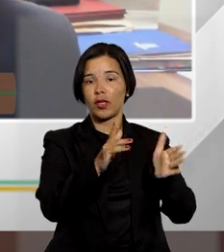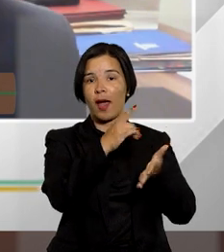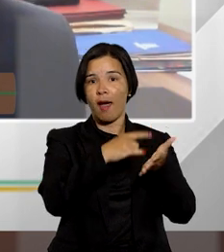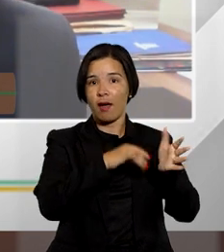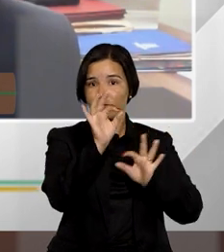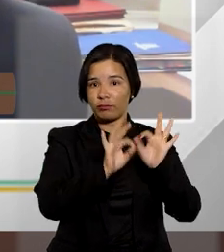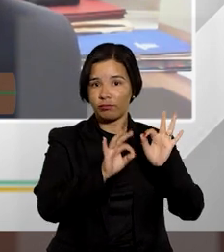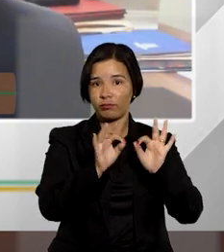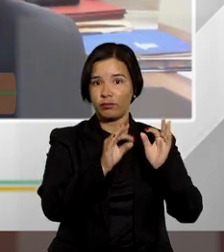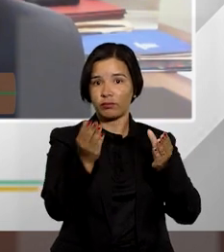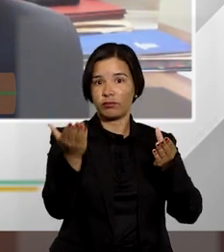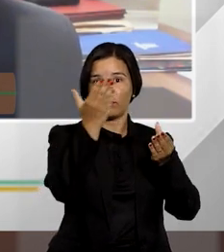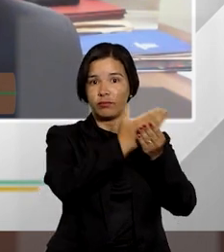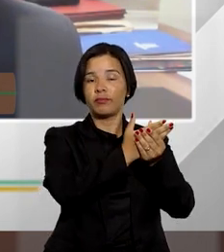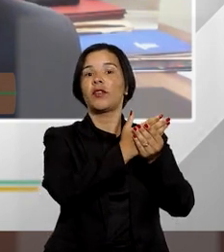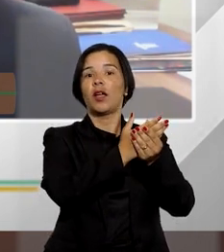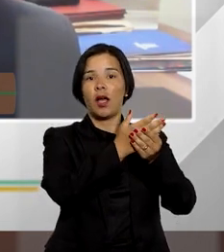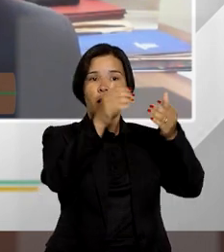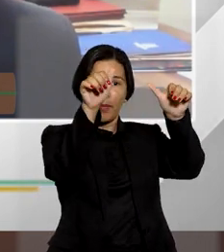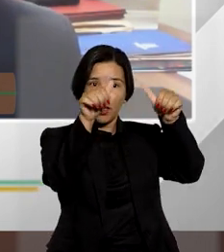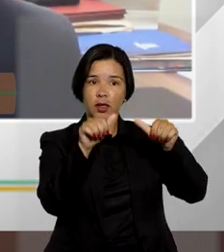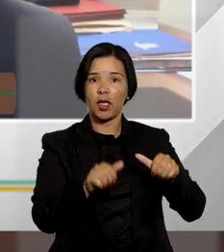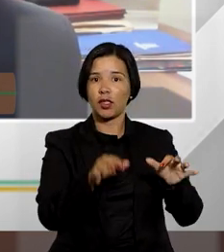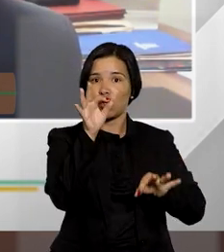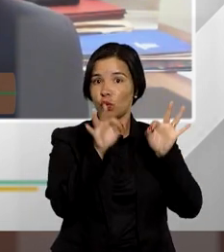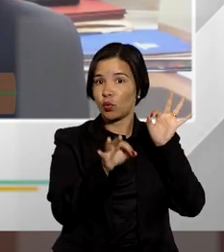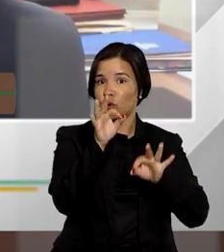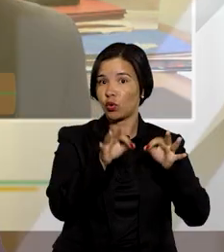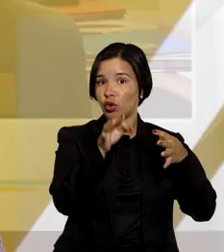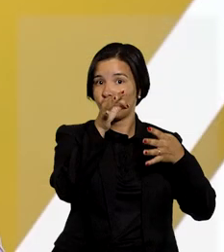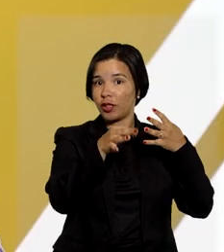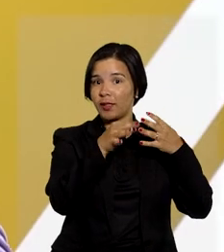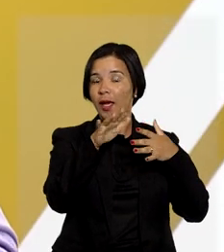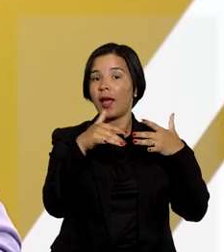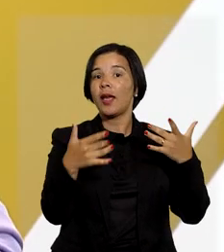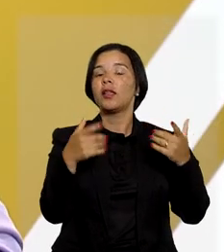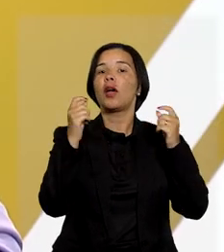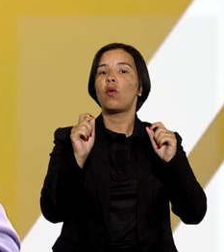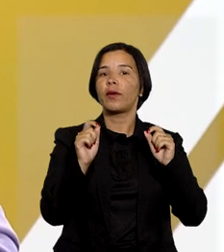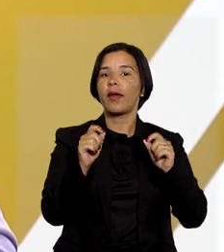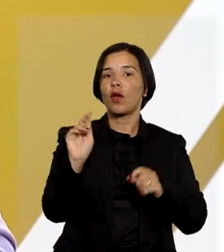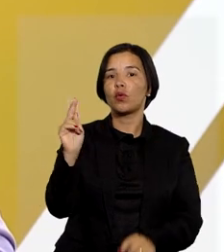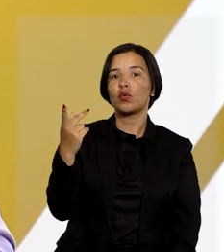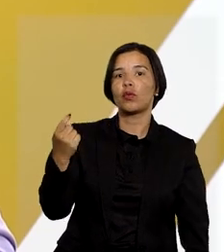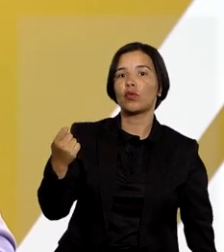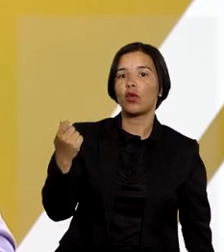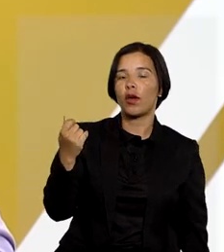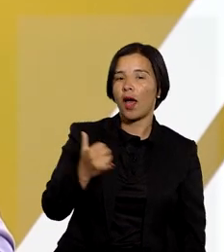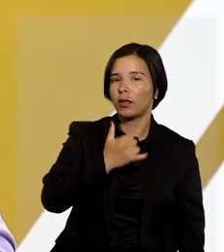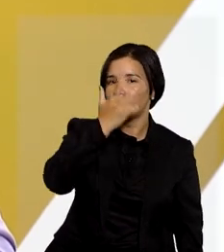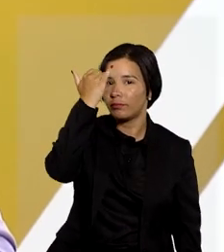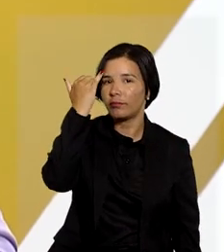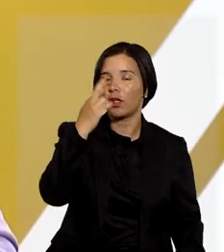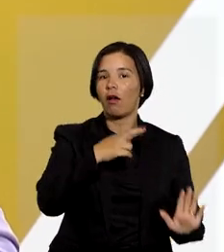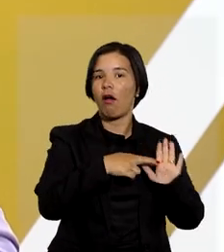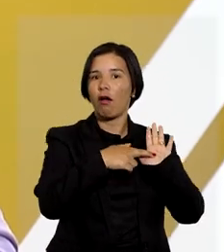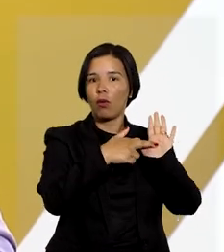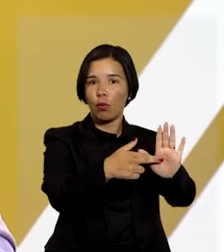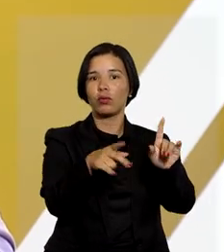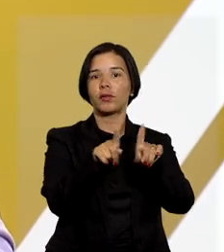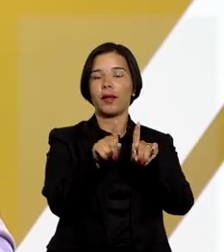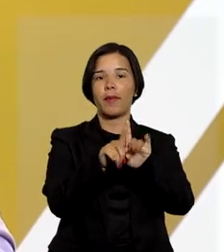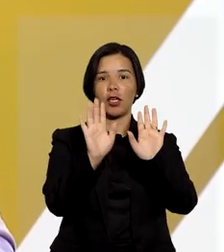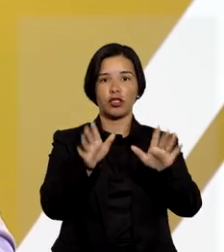feito o recurso e foi submetido a apreciação aos judiciais doutor Sérgio em honorários sucumbenciais recursosais